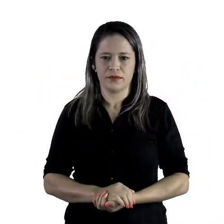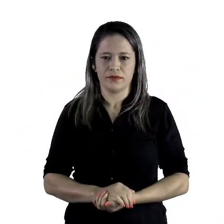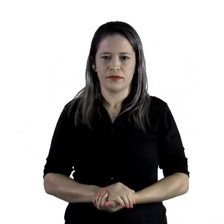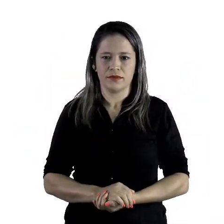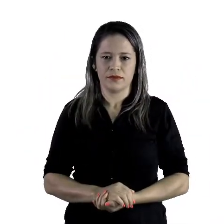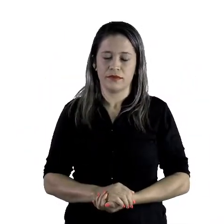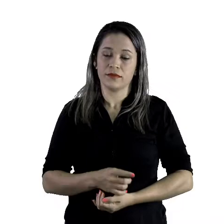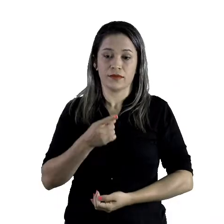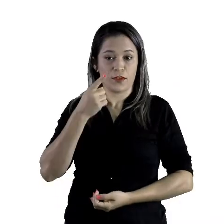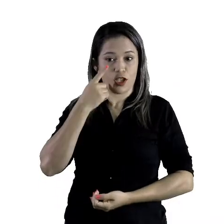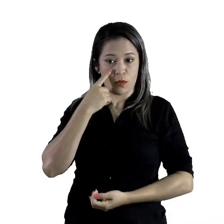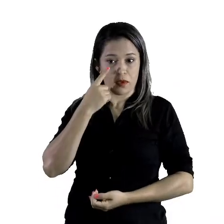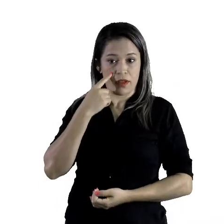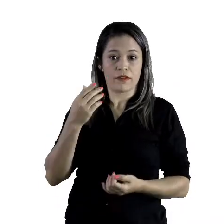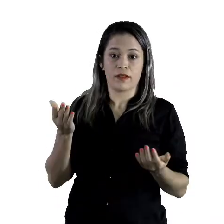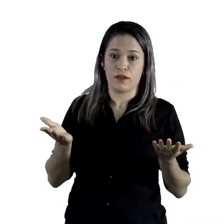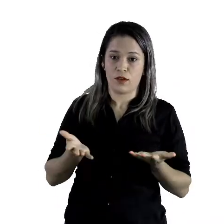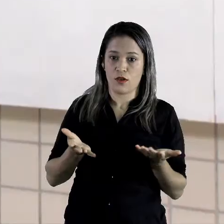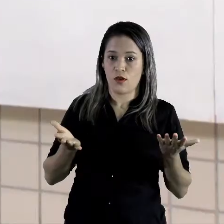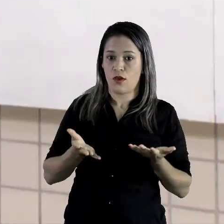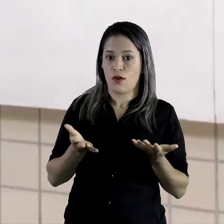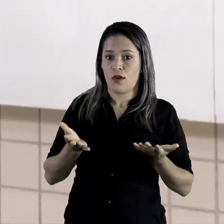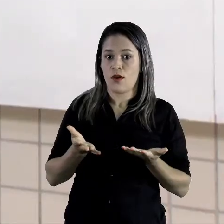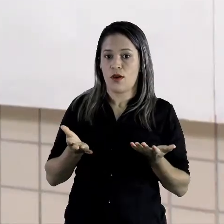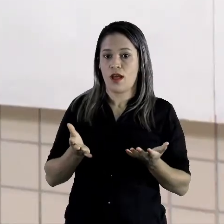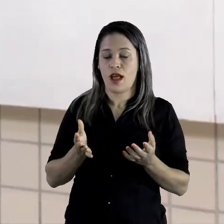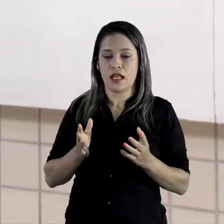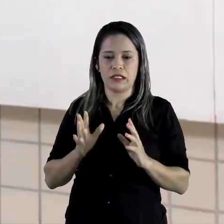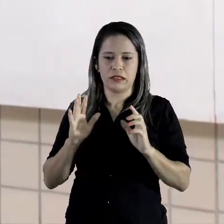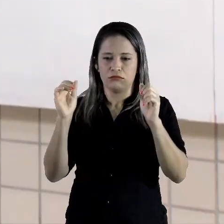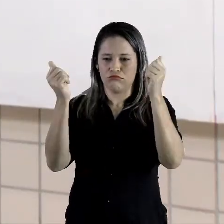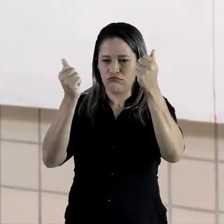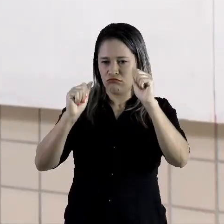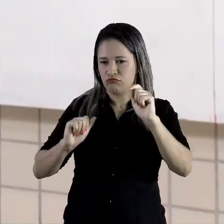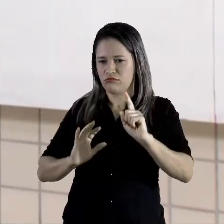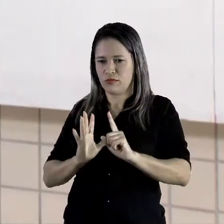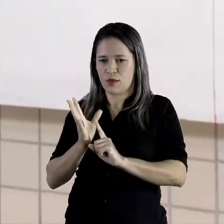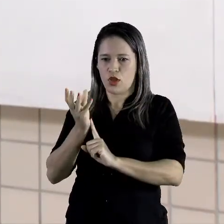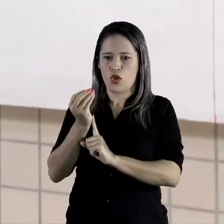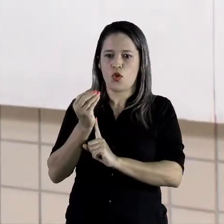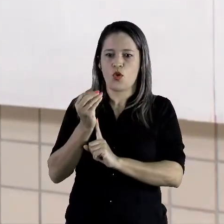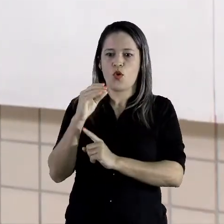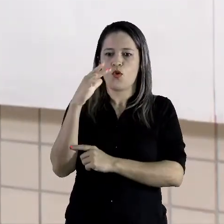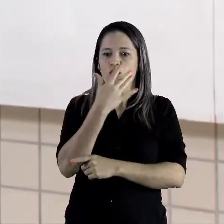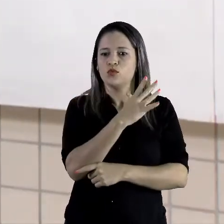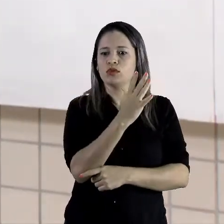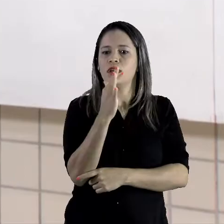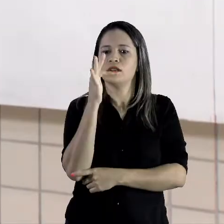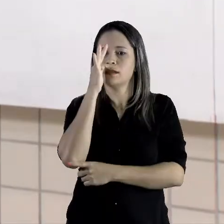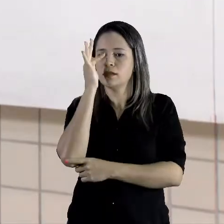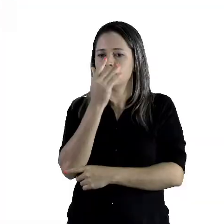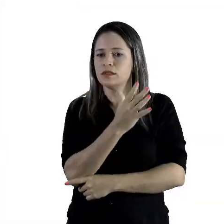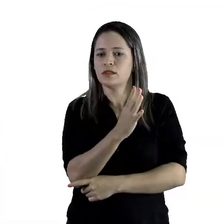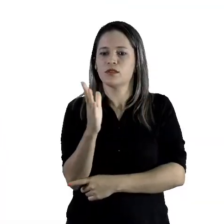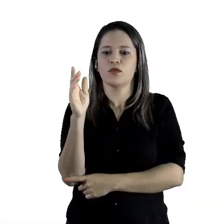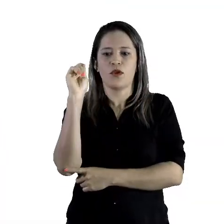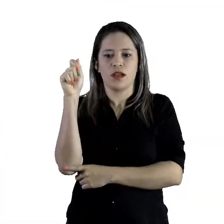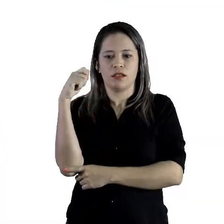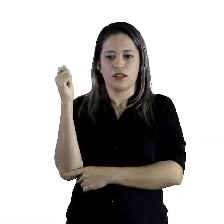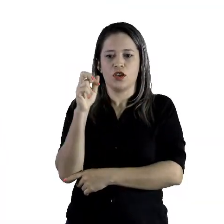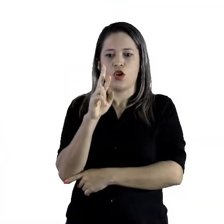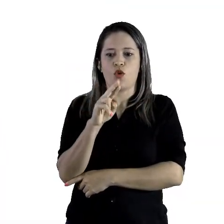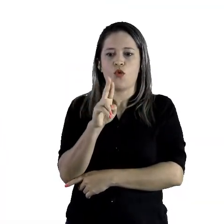Observe agora a obra de arte O Jardim, do artista Juan Miró.